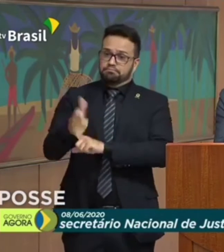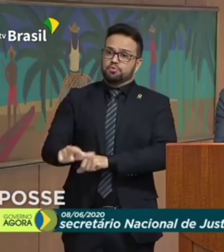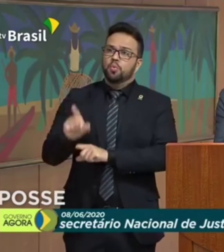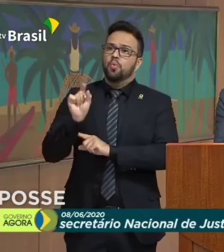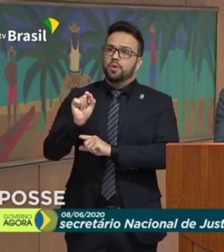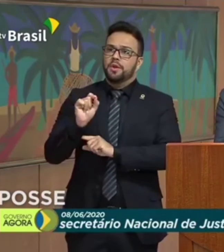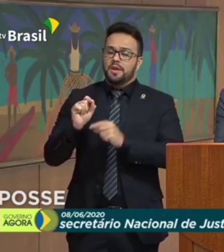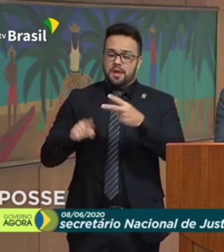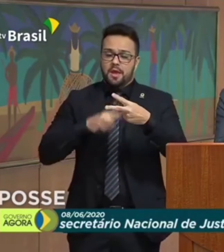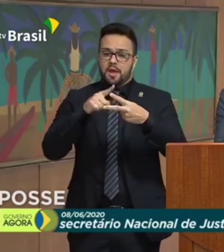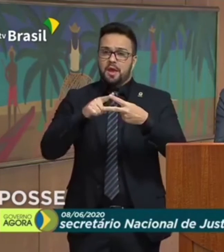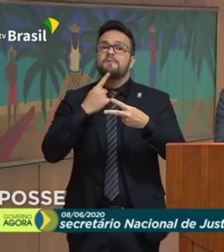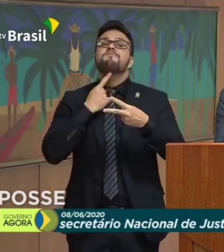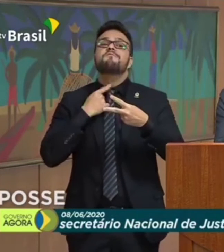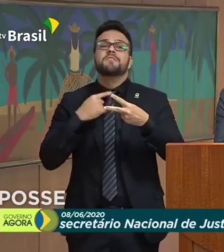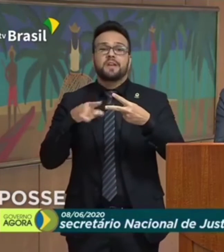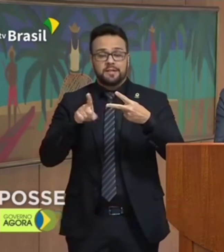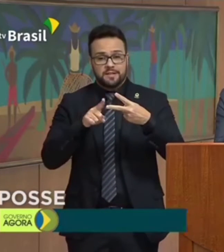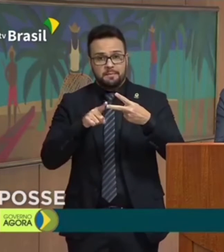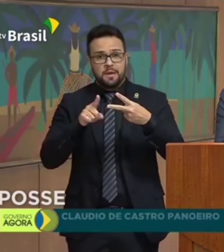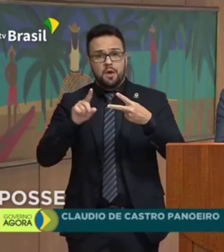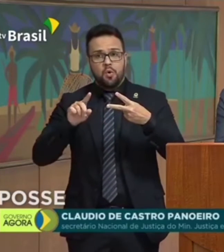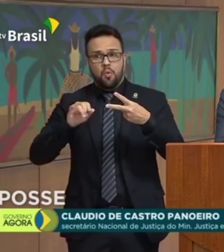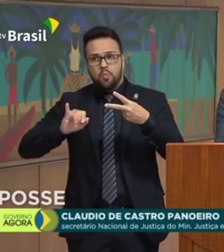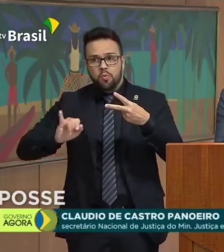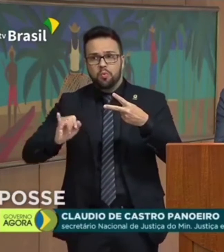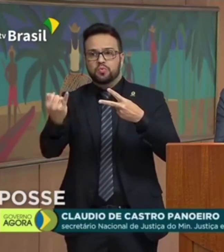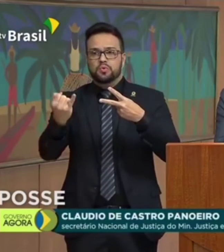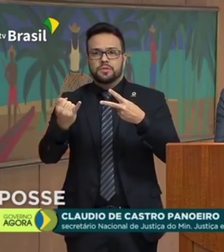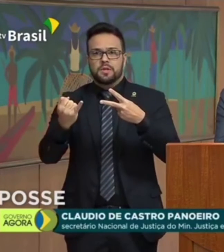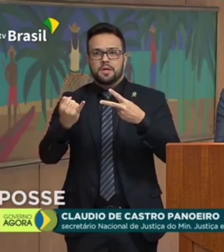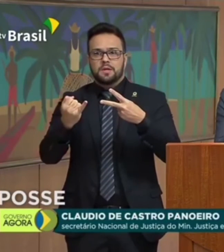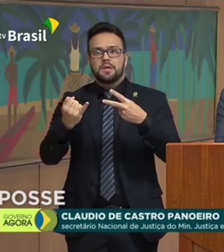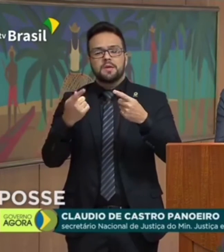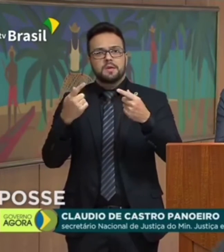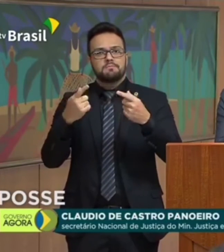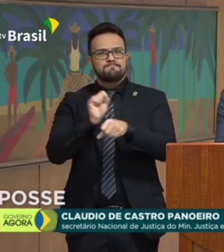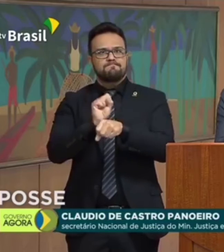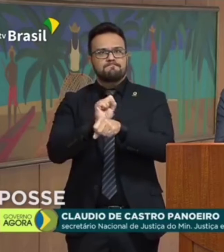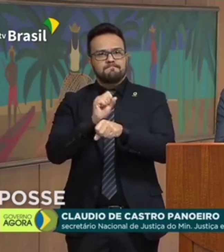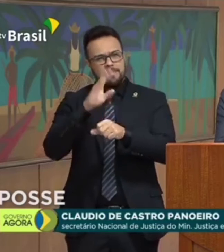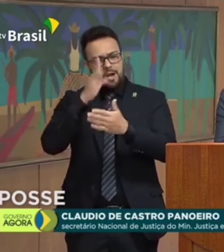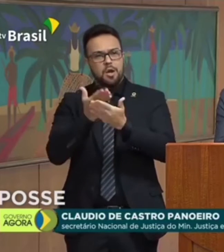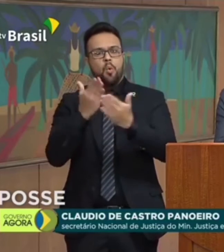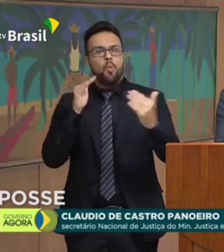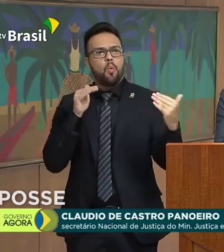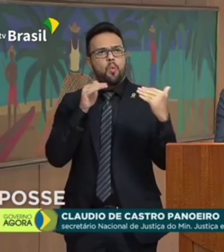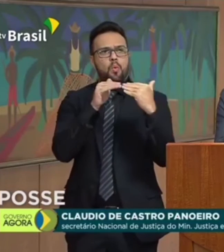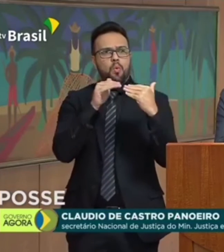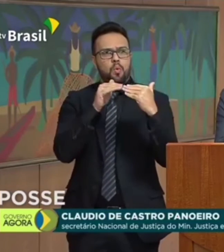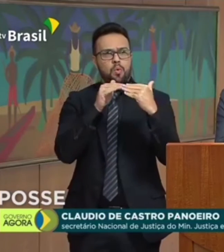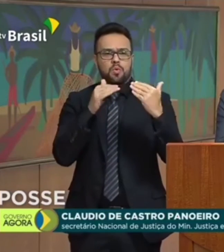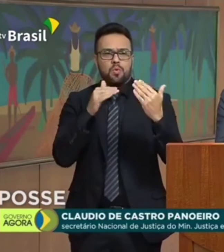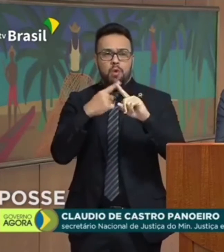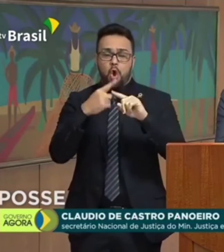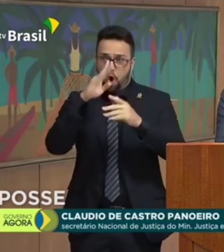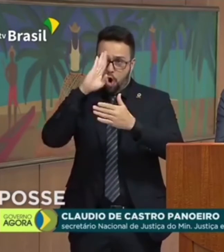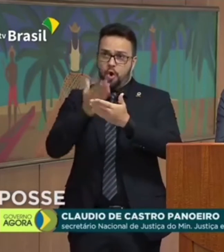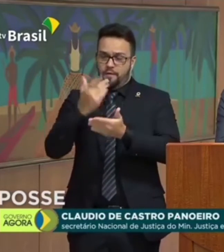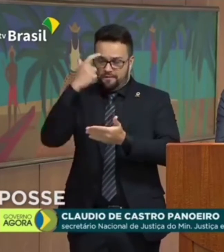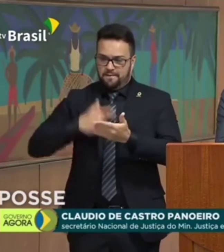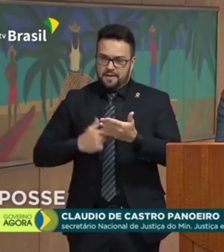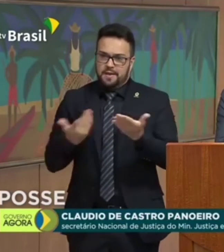vontade e oportunidade, espero estar à altura da missão que me está sendo confiada.